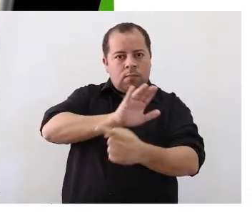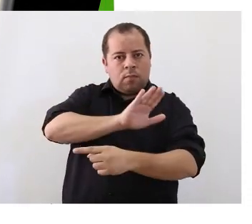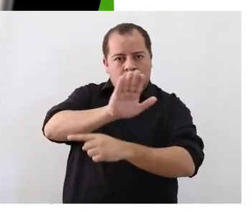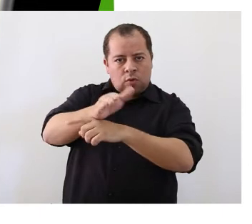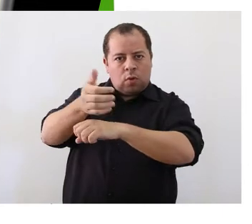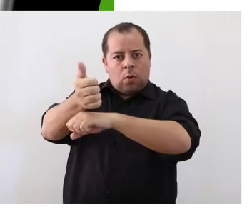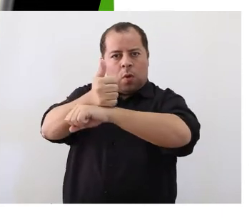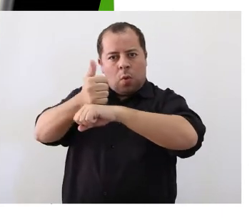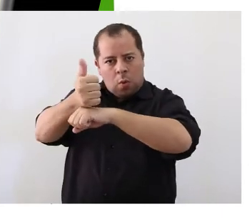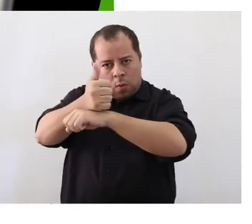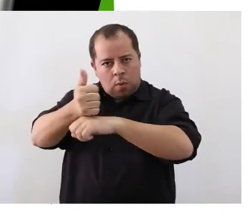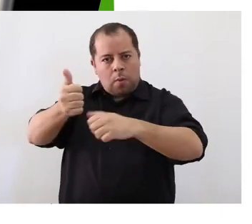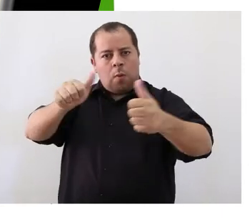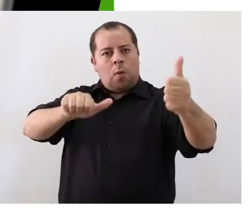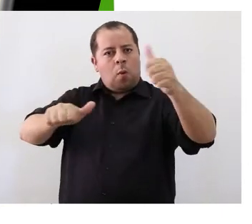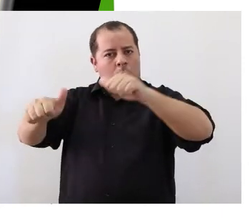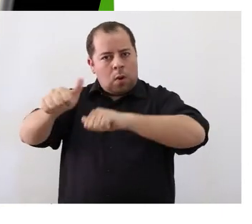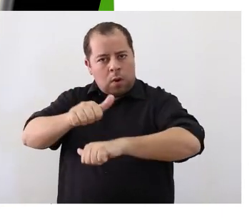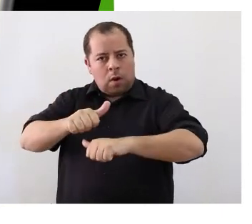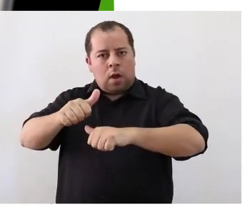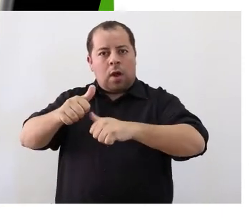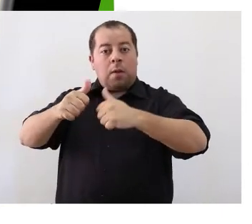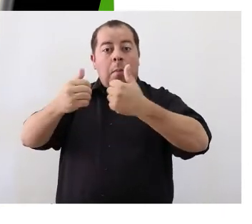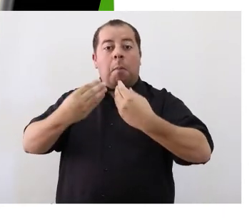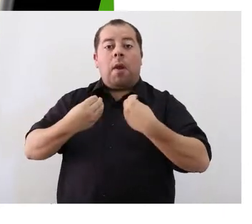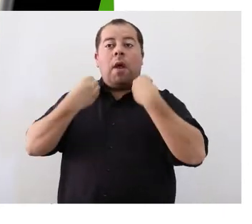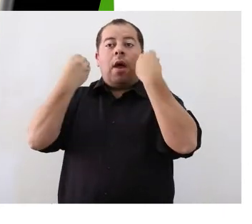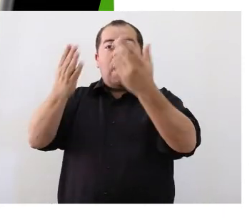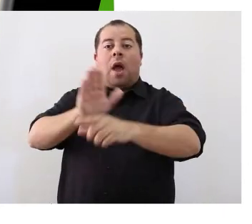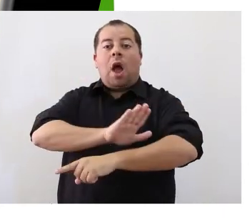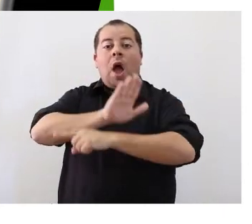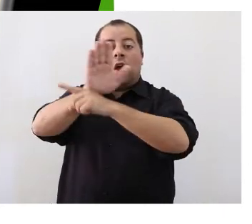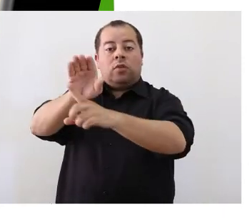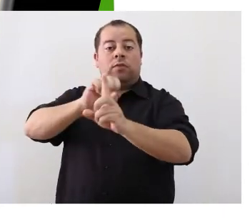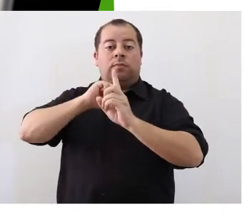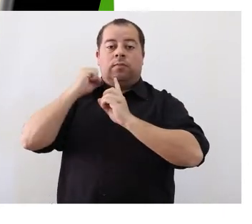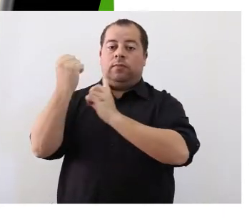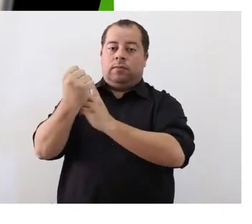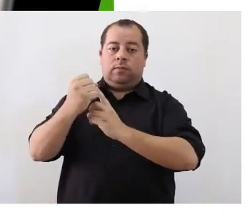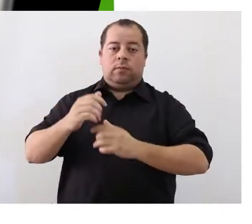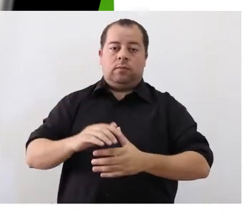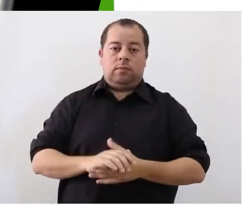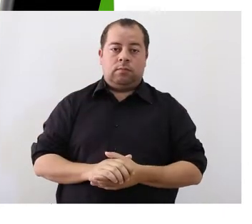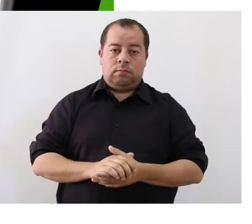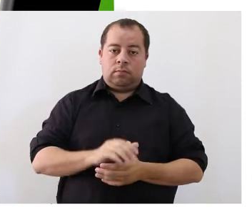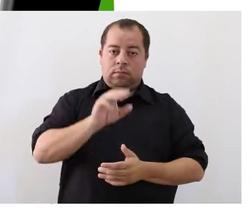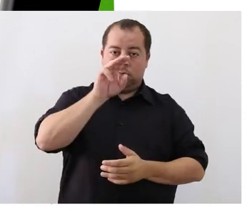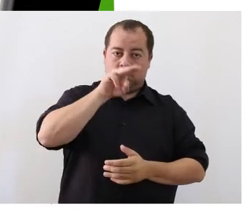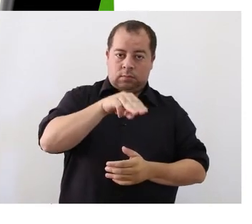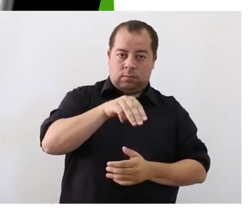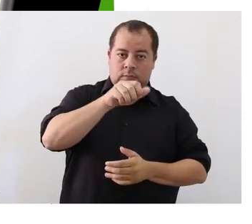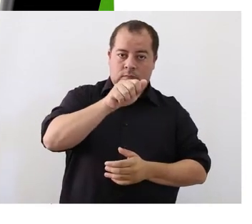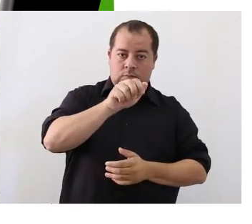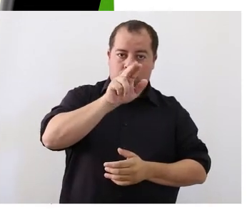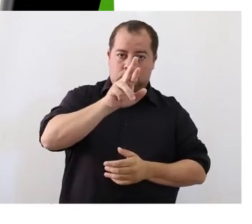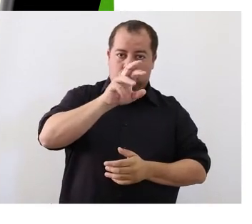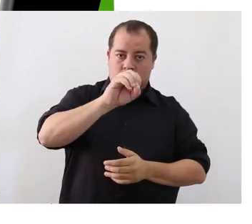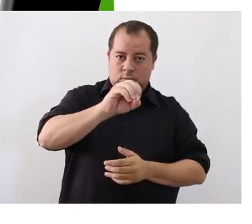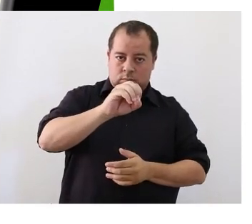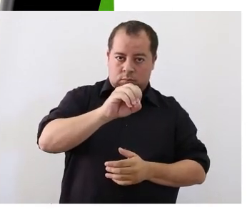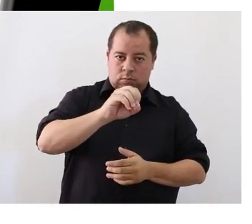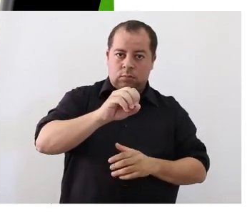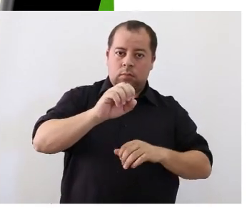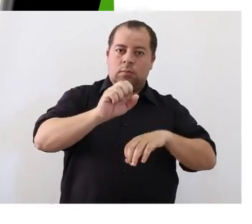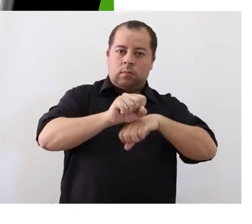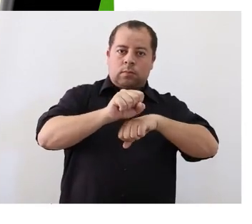formar profissionais com qualidade para poder dar o retorno para a sociedade. Eu sou Mauro, eu trabalho na Pró